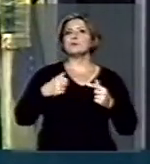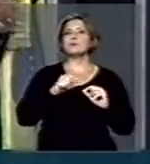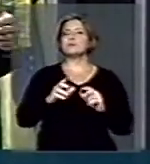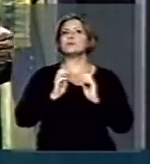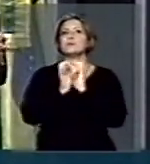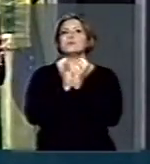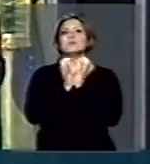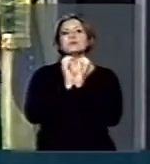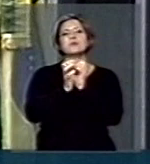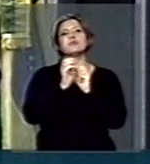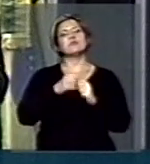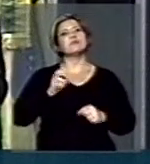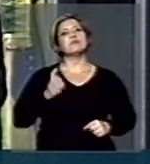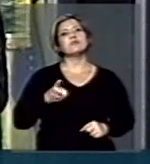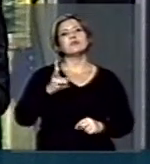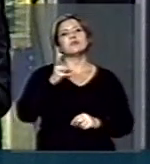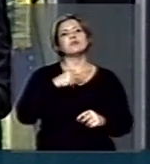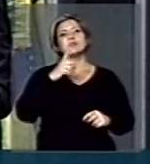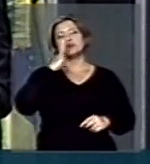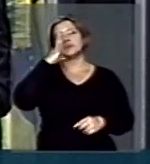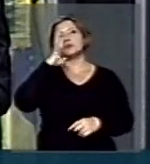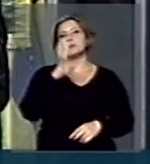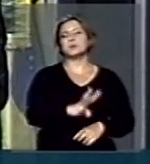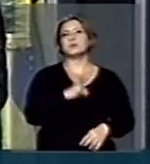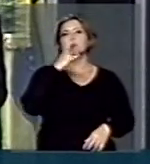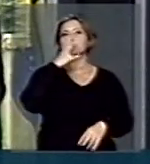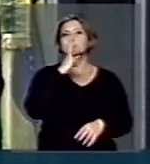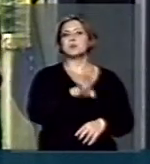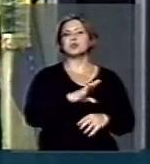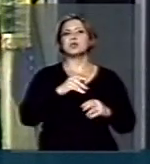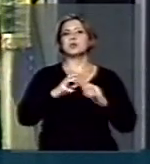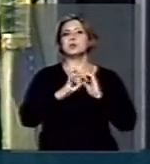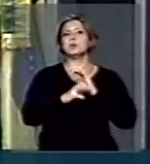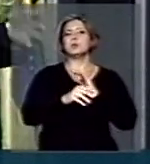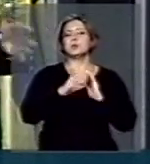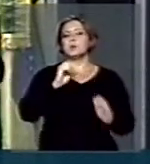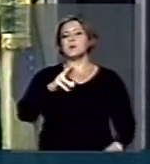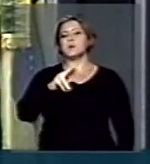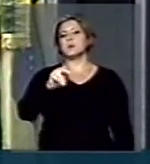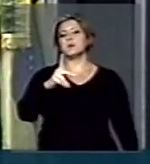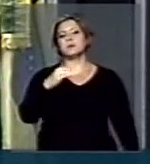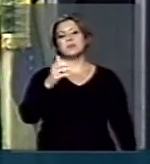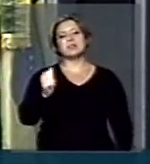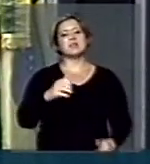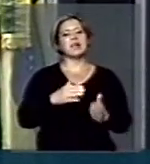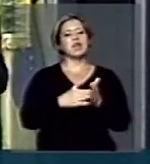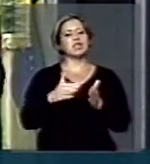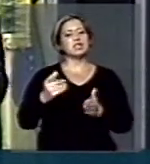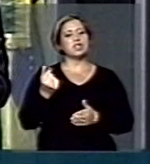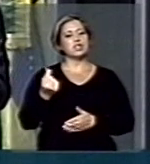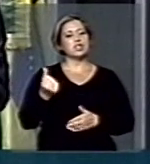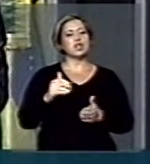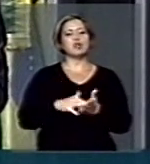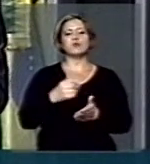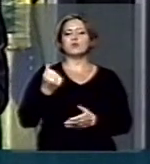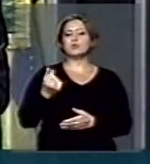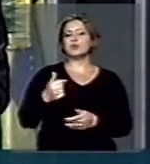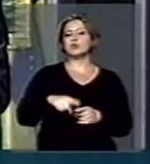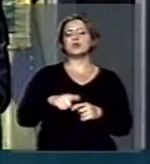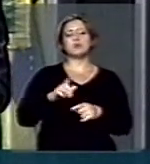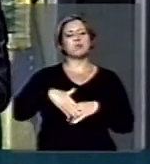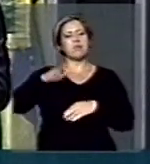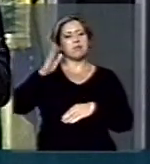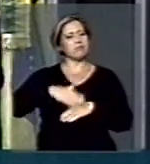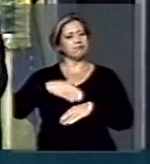convivência constante com denúncias de corrupção, de desvios, desvios cada vez mais